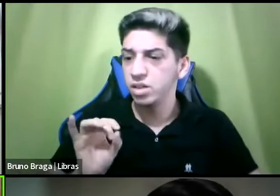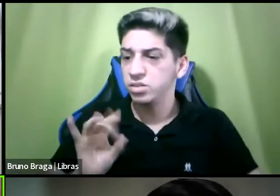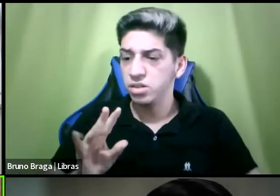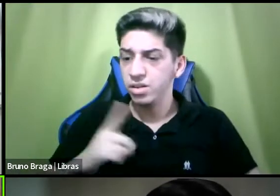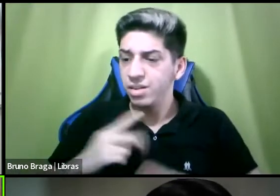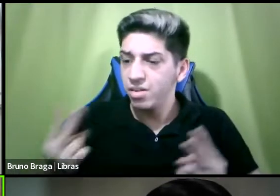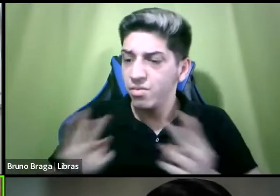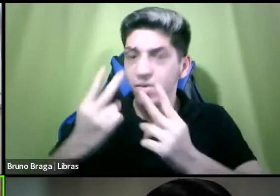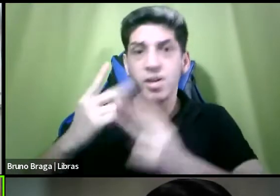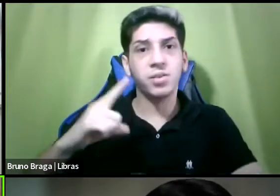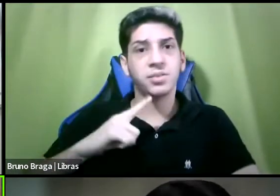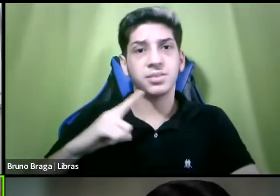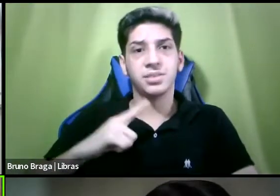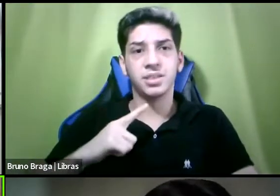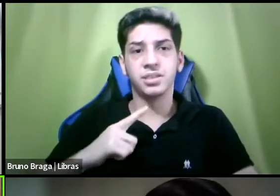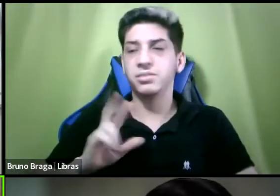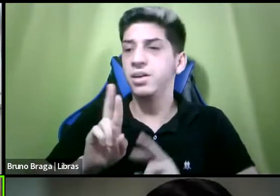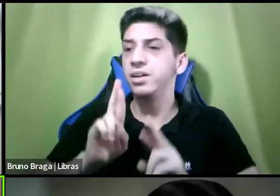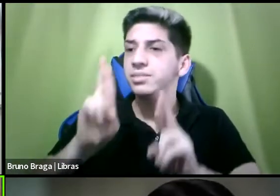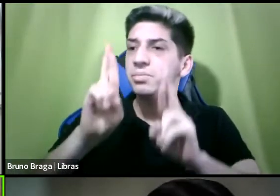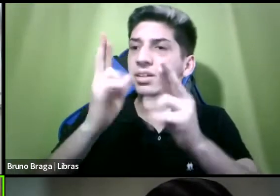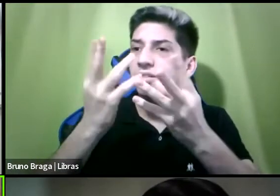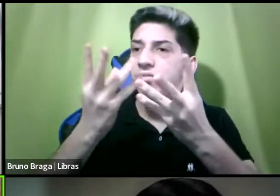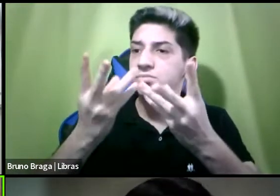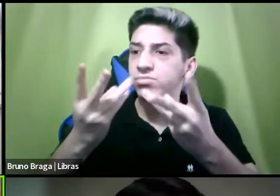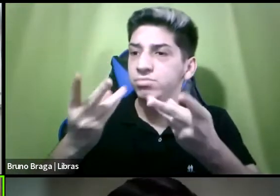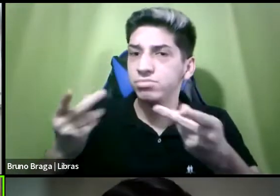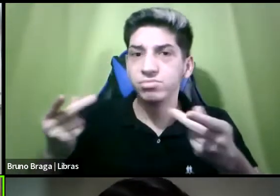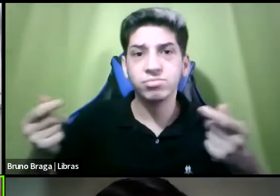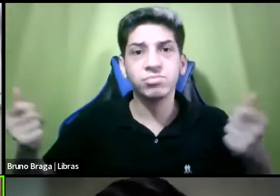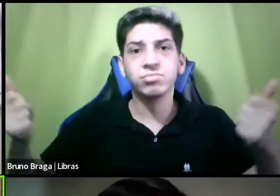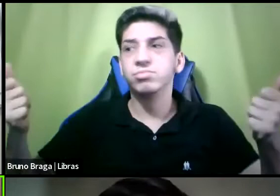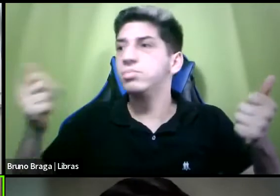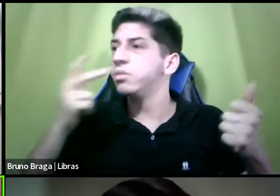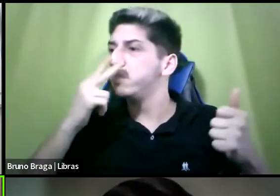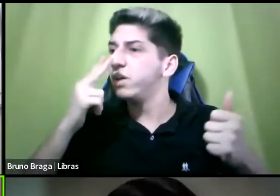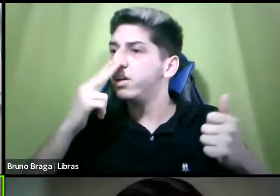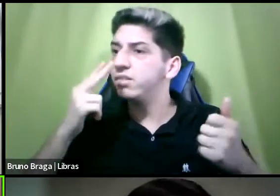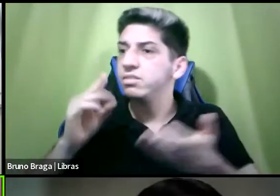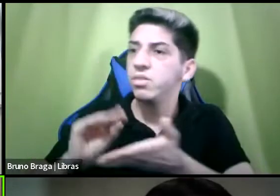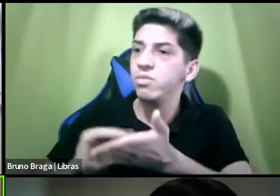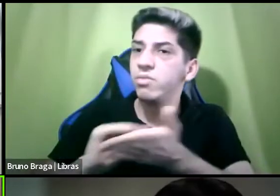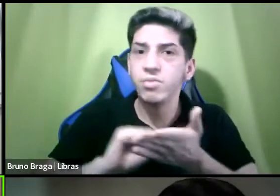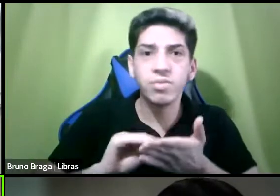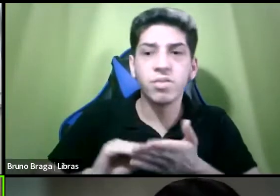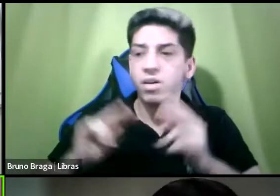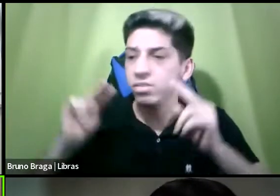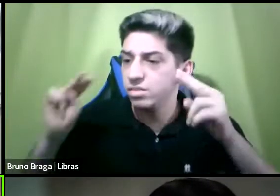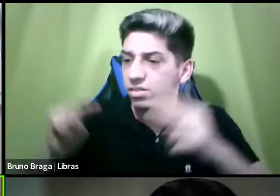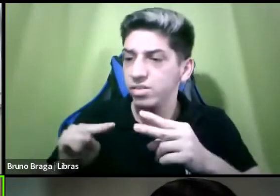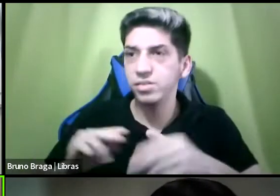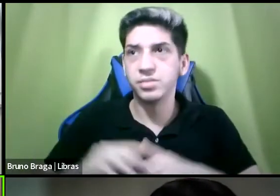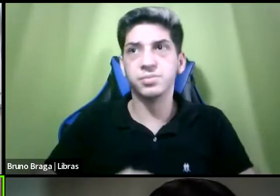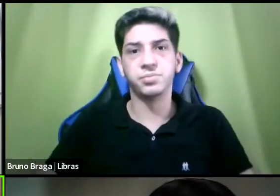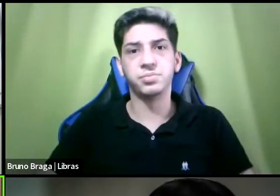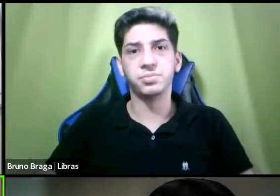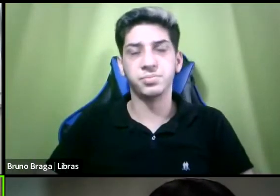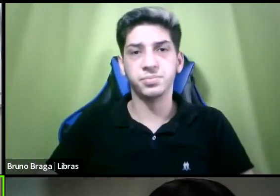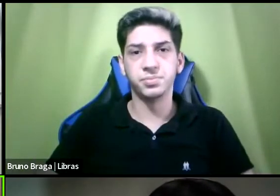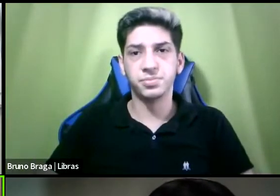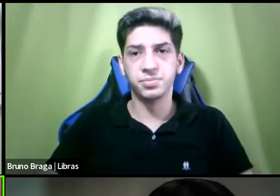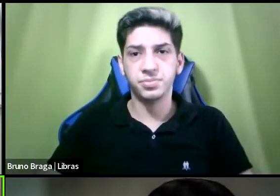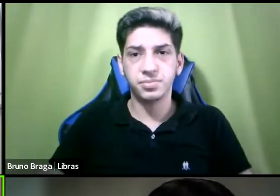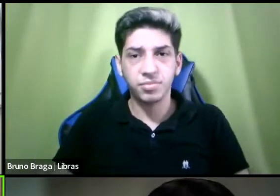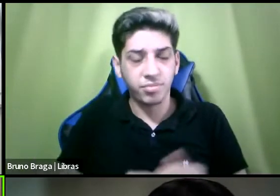esperança que se esvai nos grilhões da indiferença existir um pedaço de papel